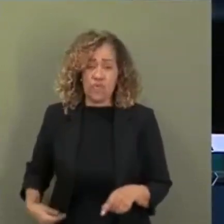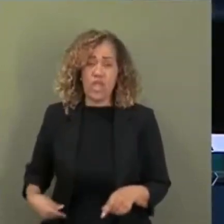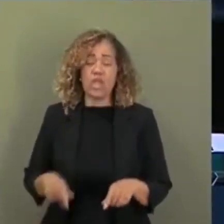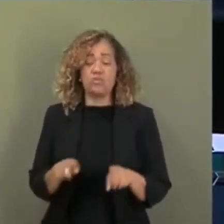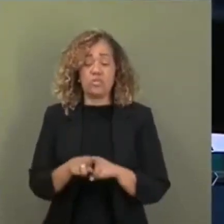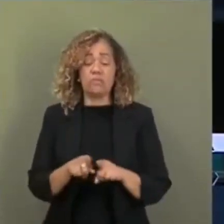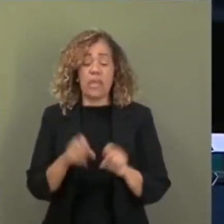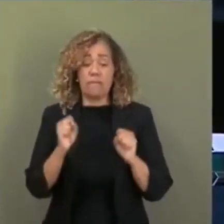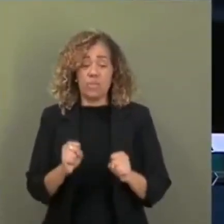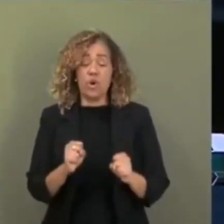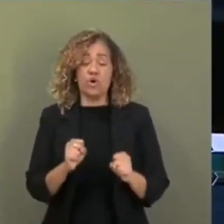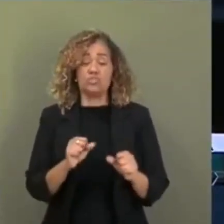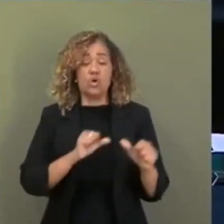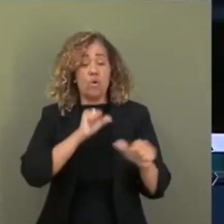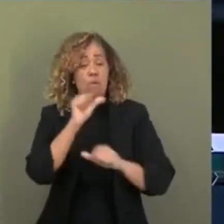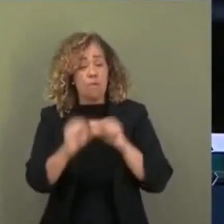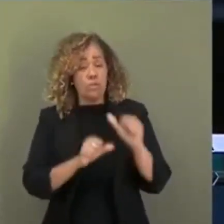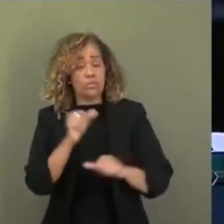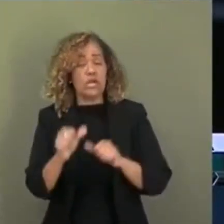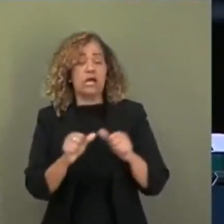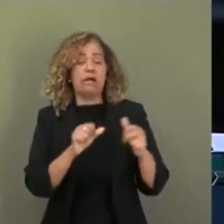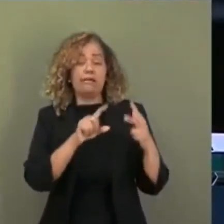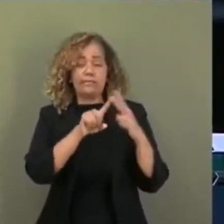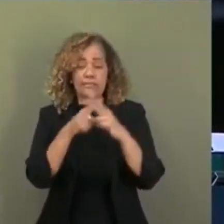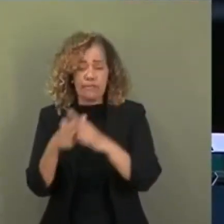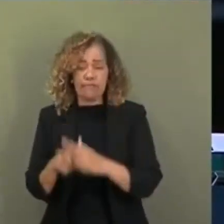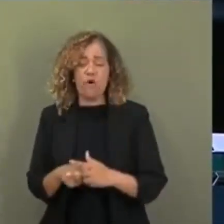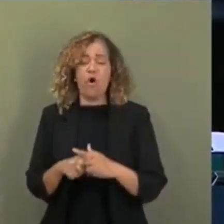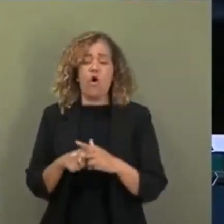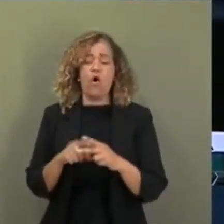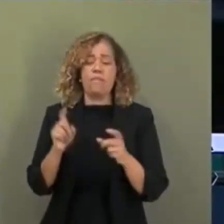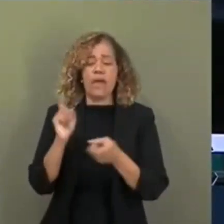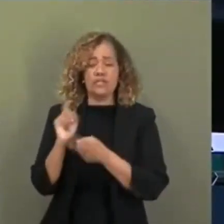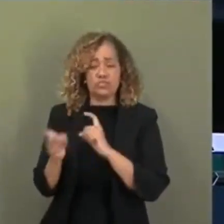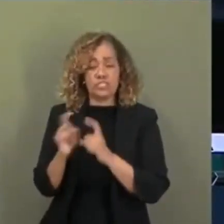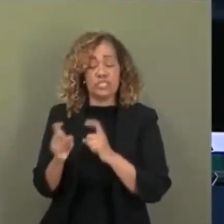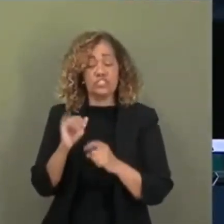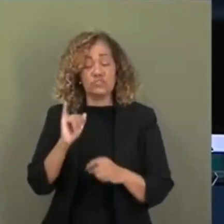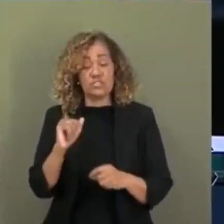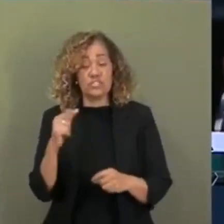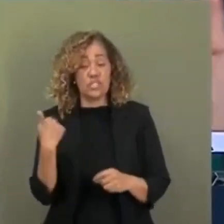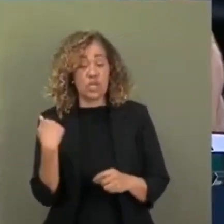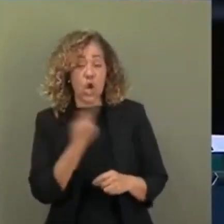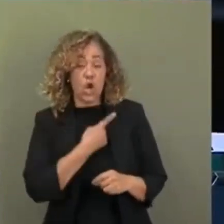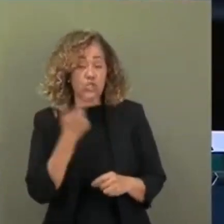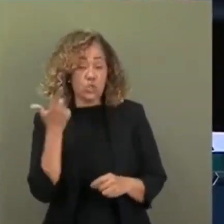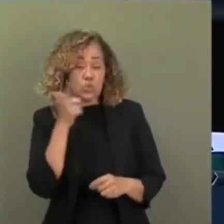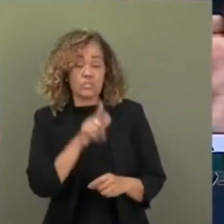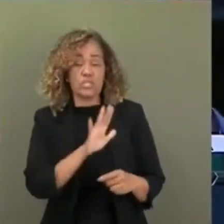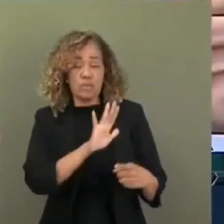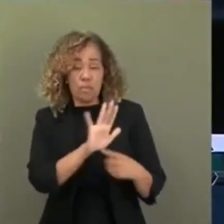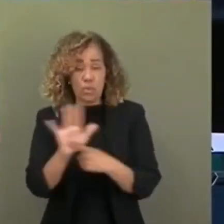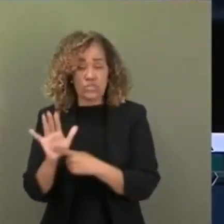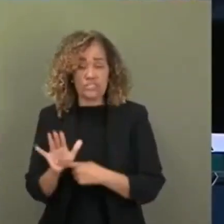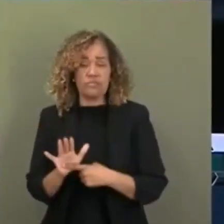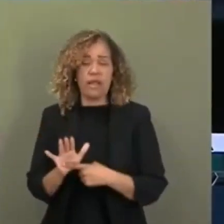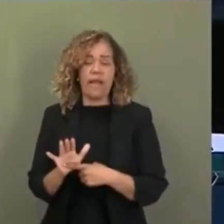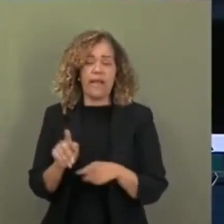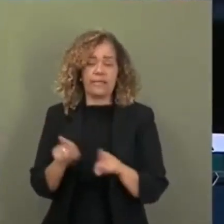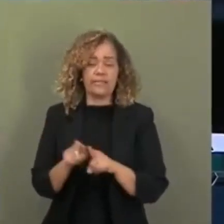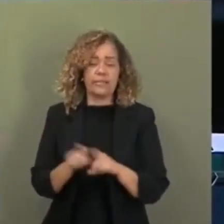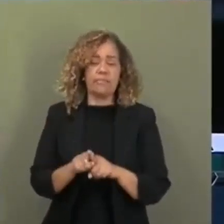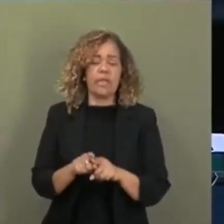administrativa. Eu acho um caminho correto. Eu acho que se a gente conseguir mostrar que a gente vai estabilizar os gastos